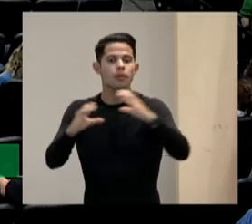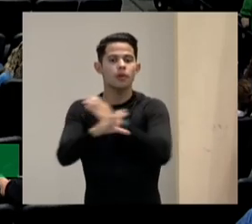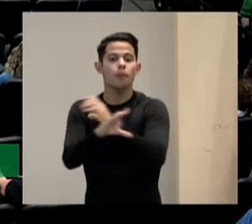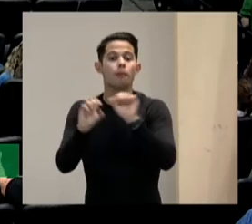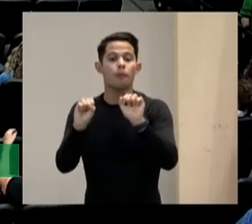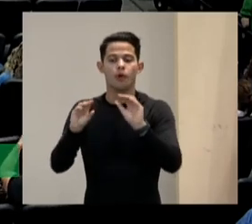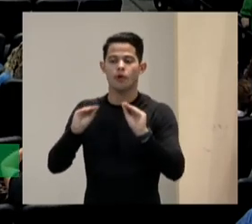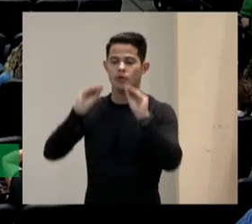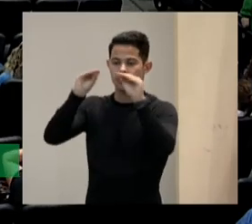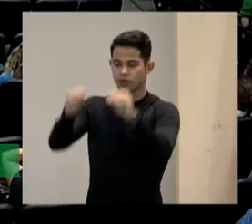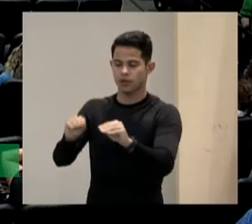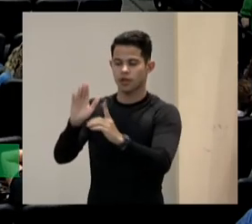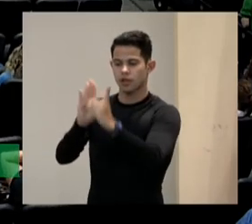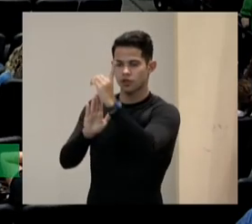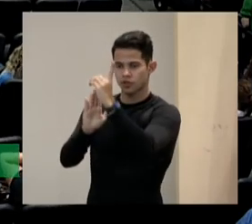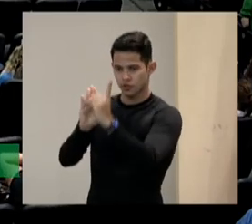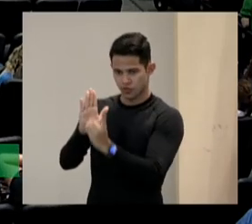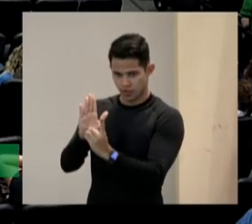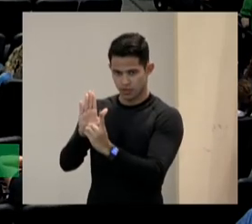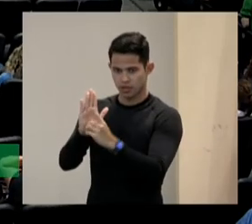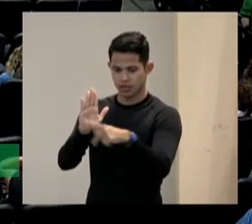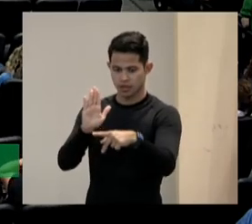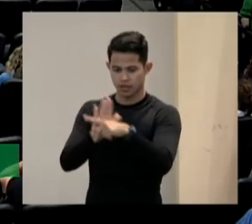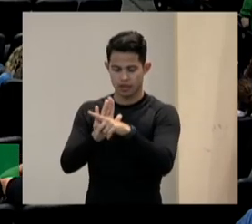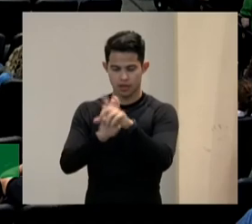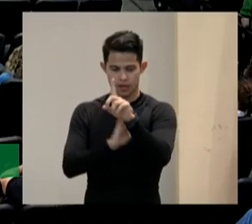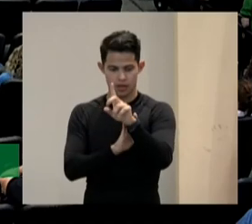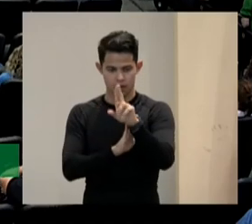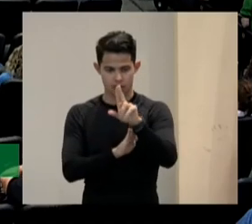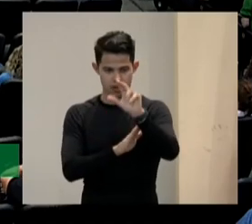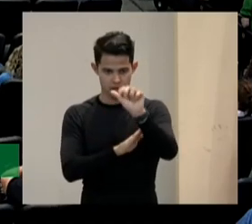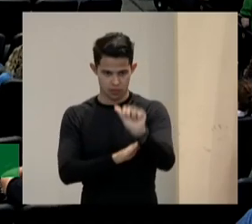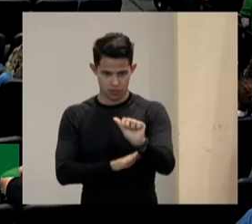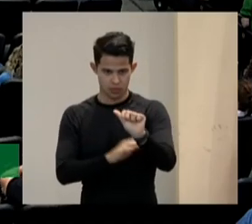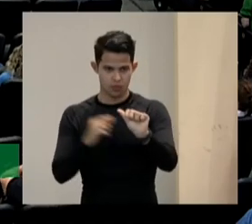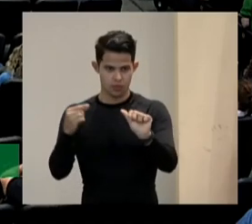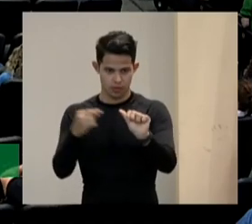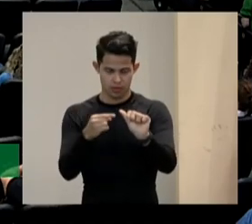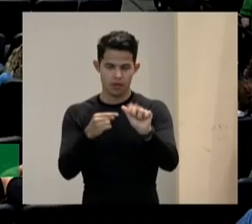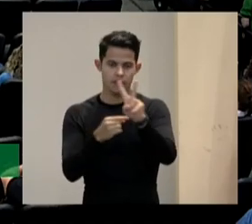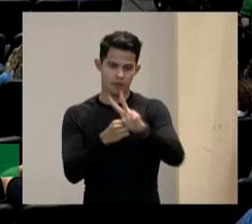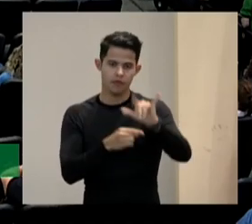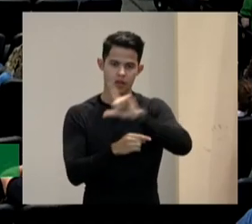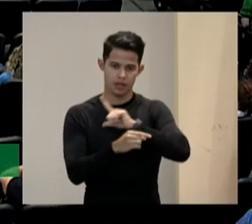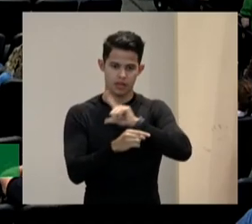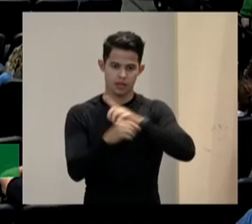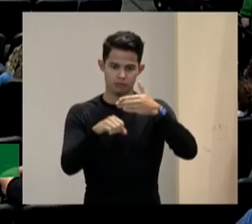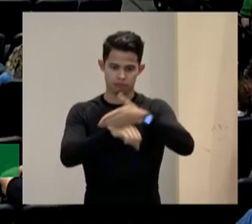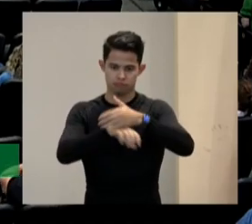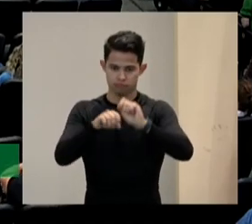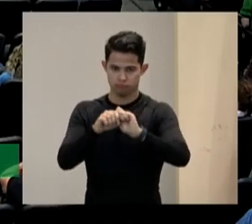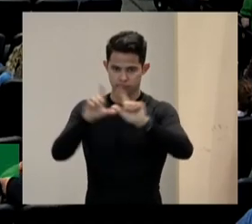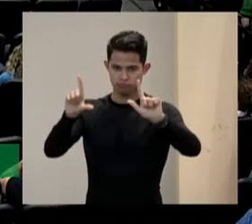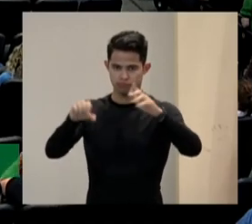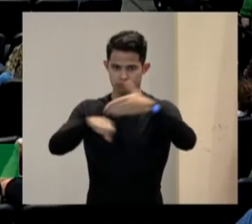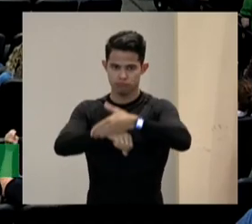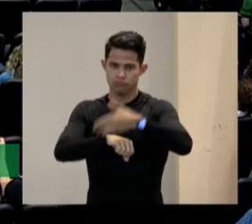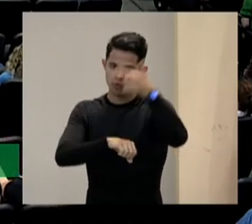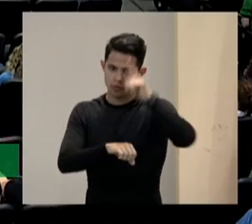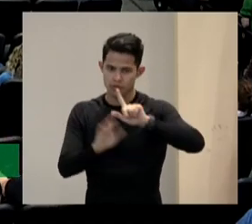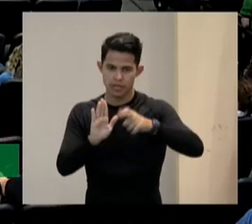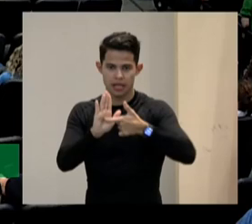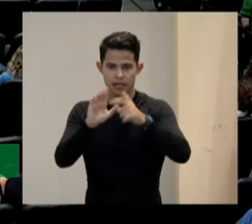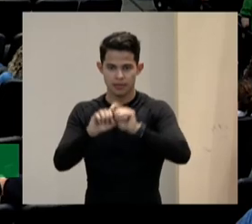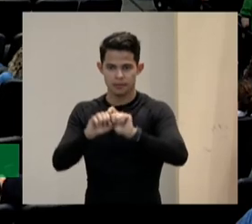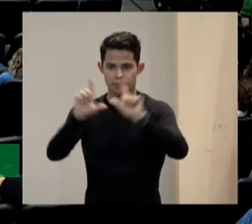directrices DUA Eladio Sebastián Heredero que aí aparece as directrices as